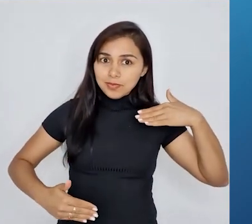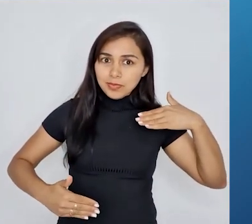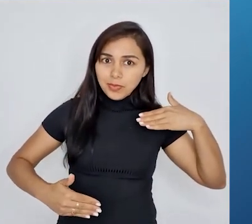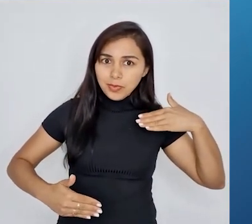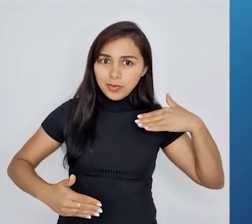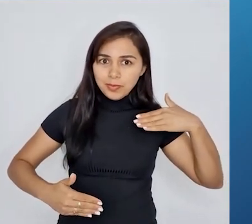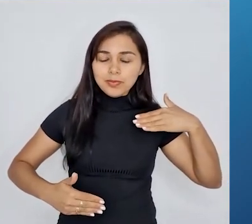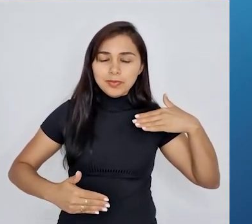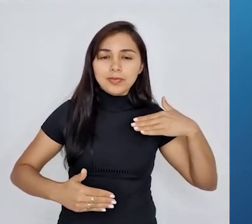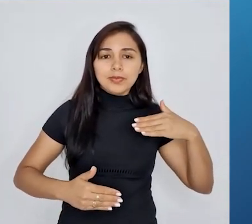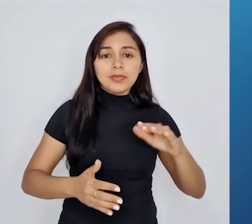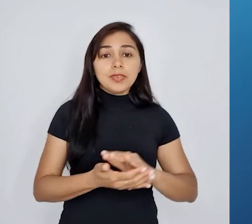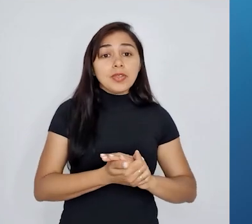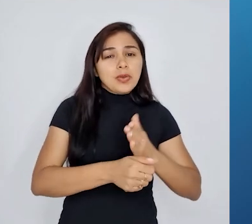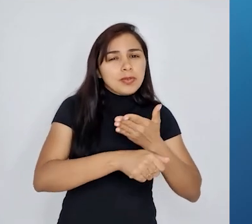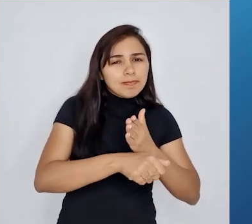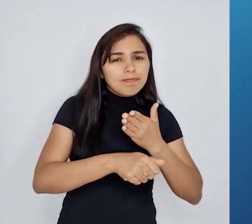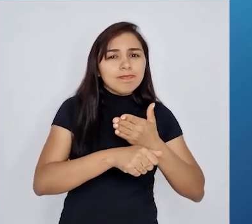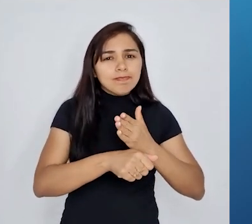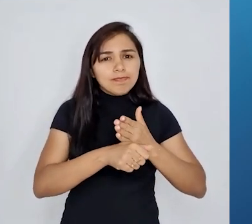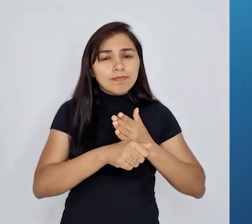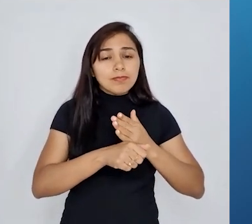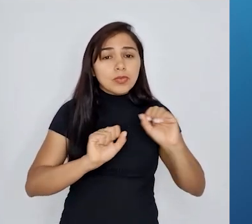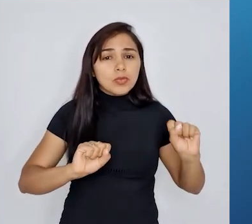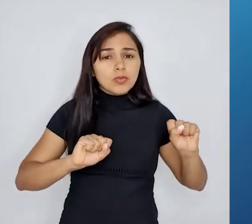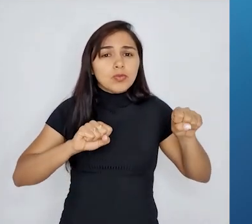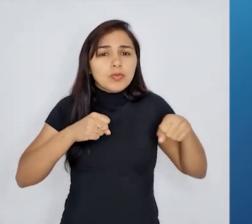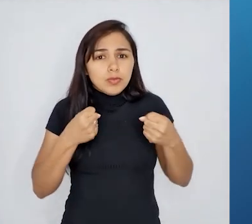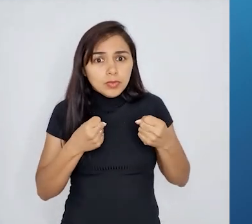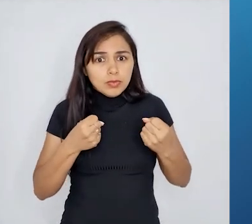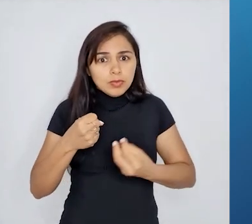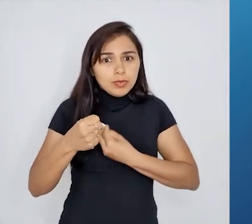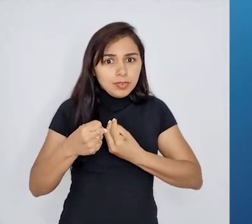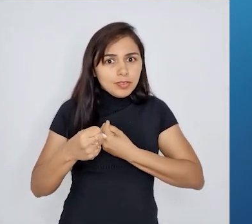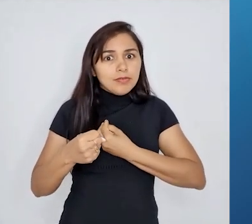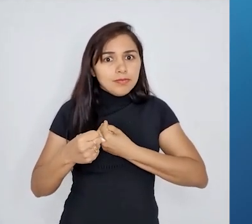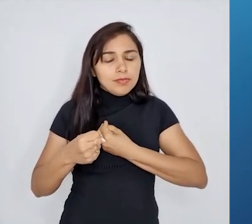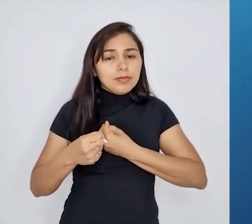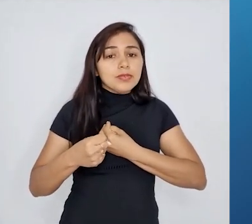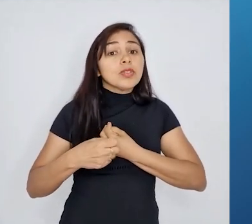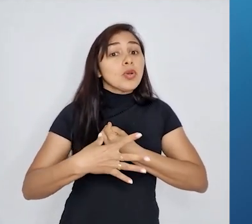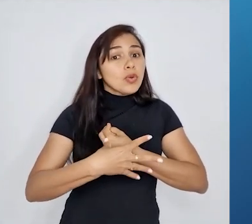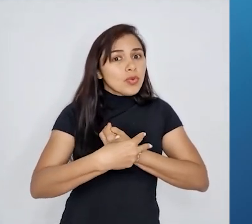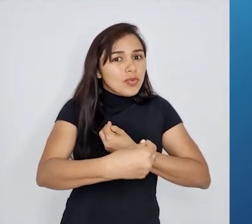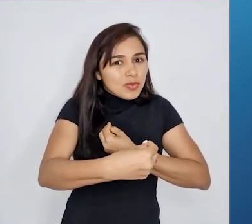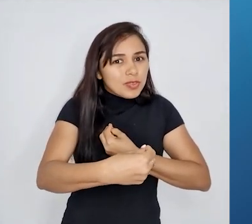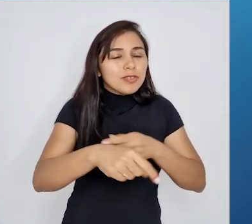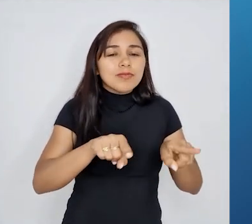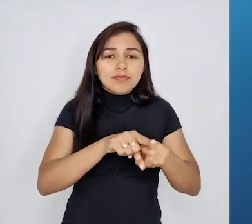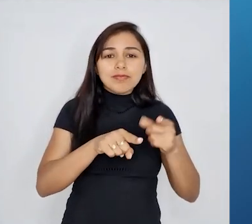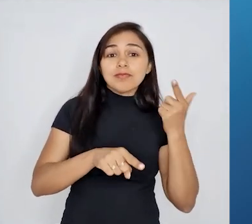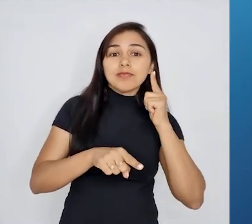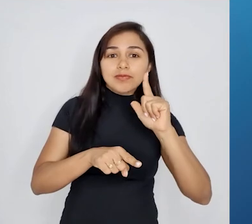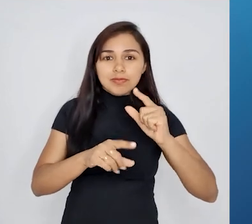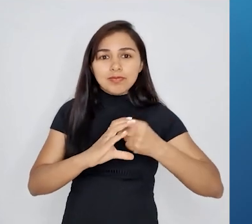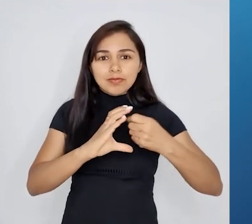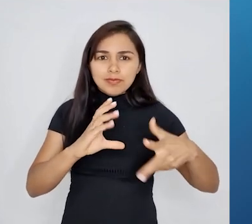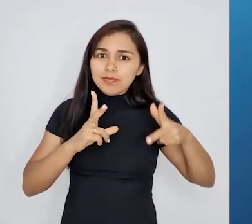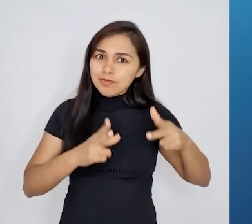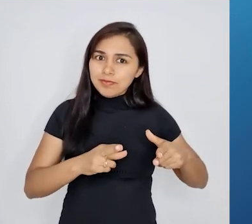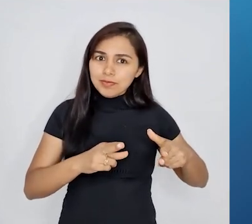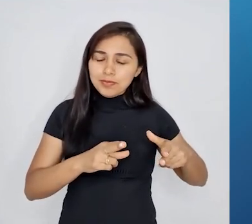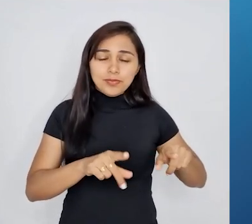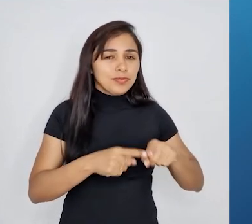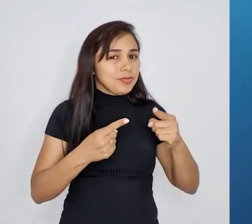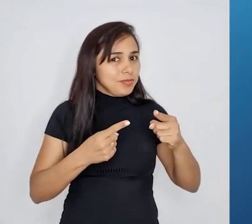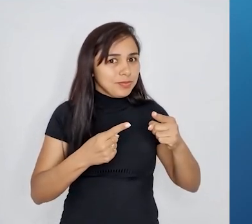Ele sugere que as características adquiridas durante a vida de um organismo seriam passadas para a próxima geração. Então, não